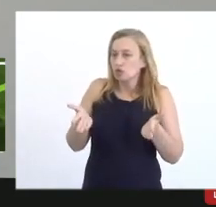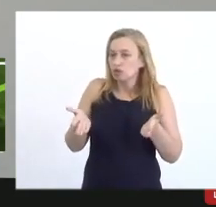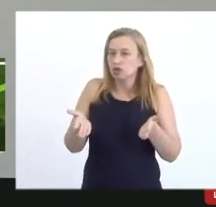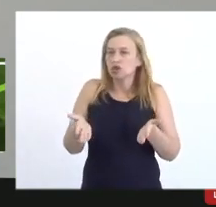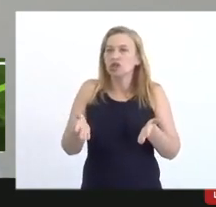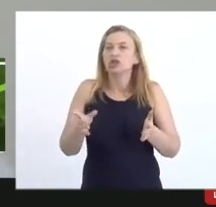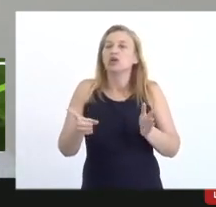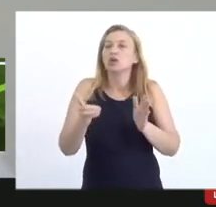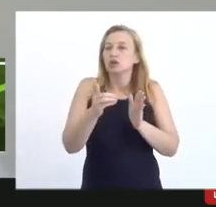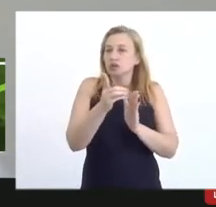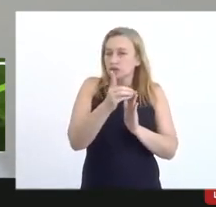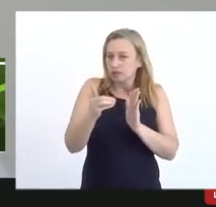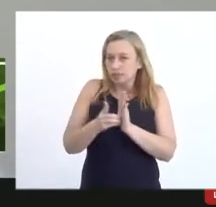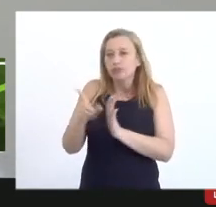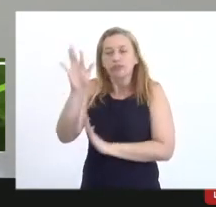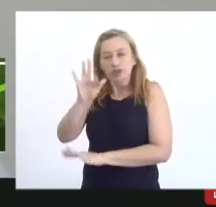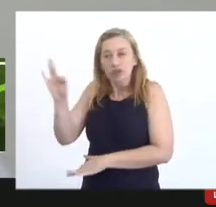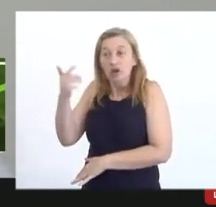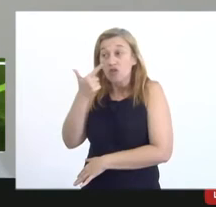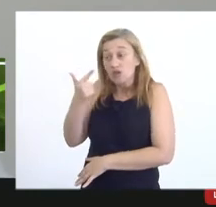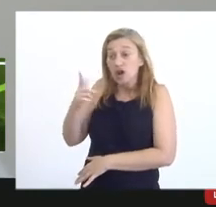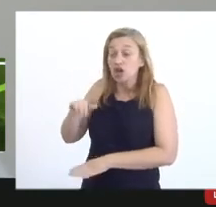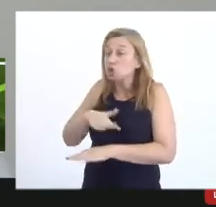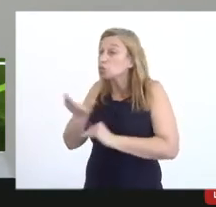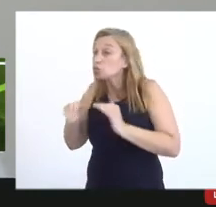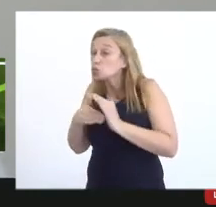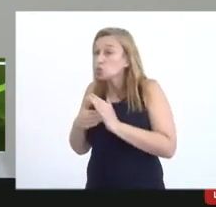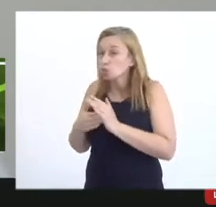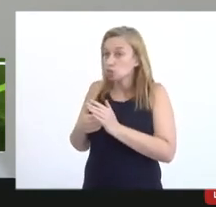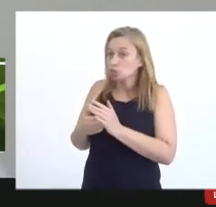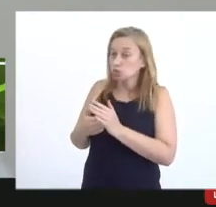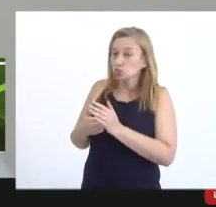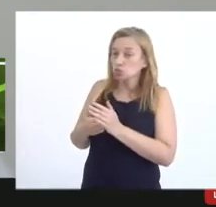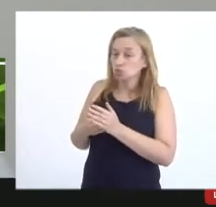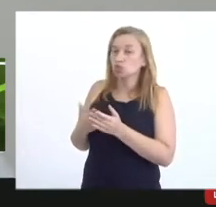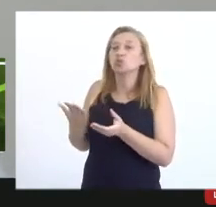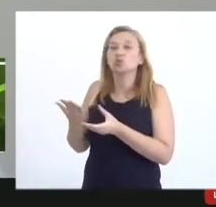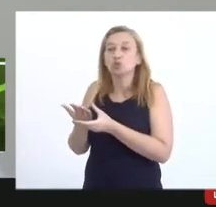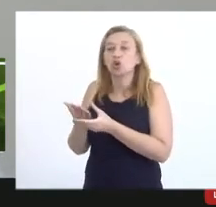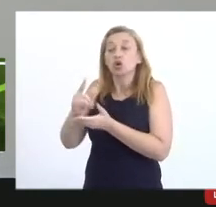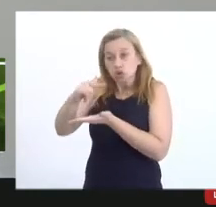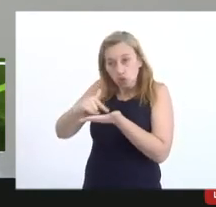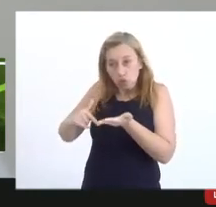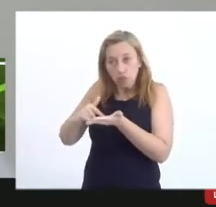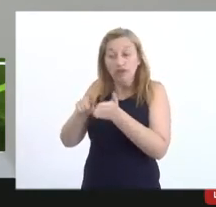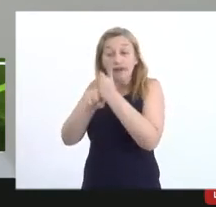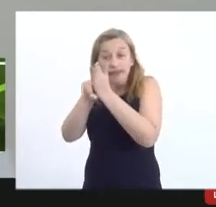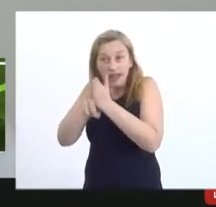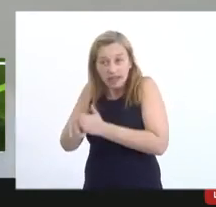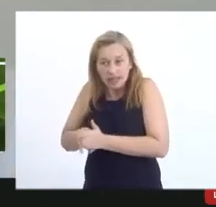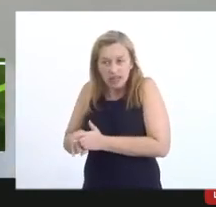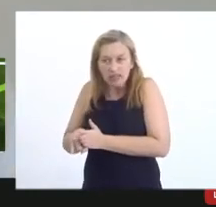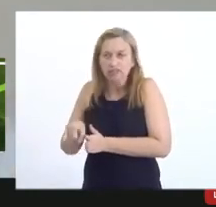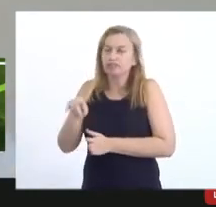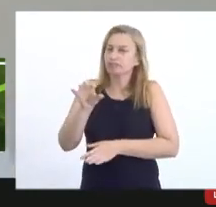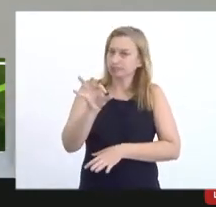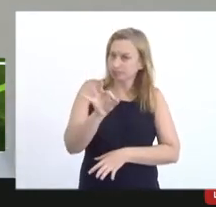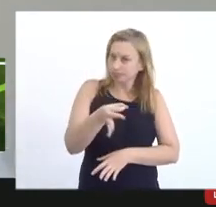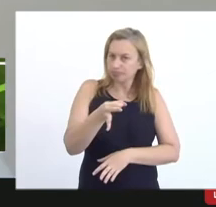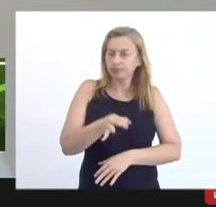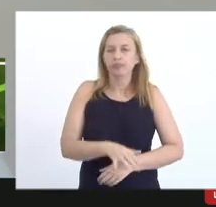decreto federal prevê que todos os processos sejam analisados todos os documentos sejam analisados possivelmente